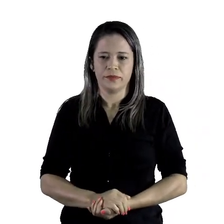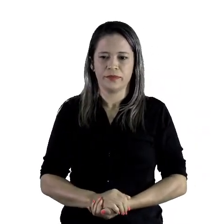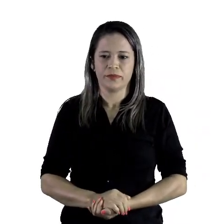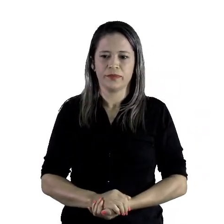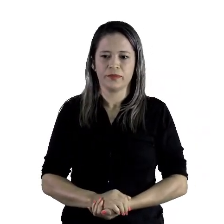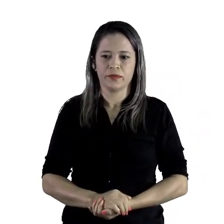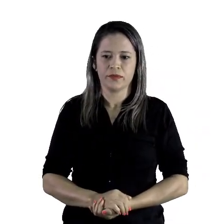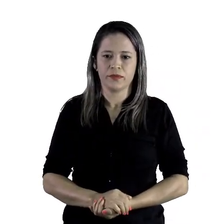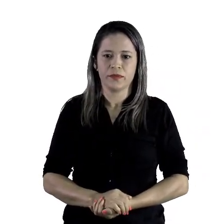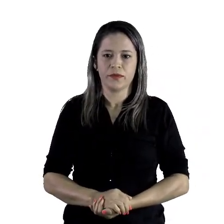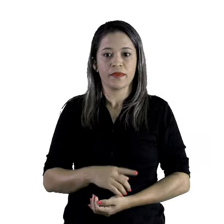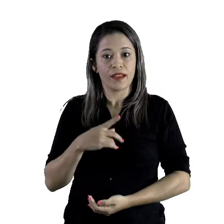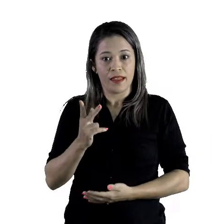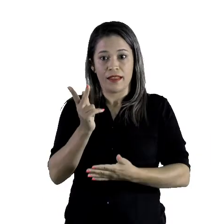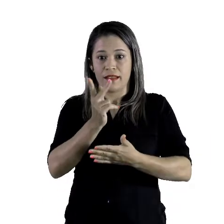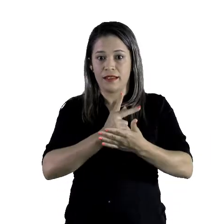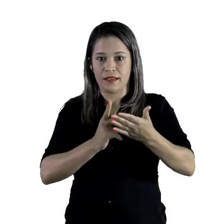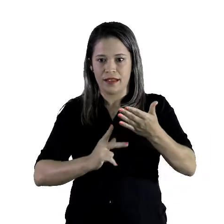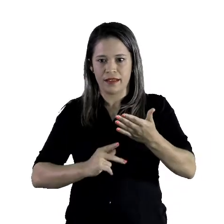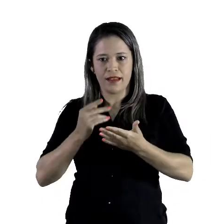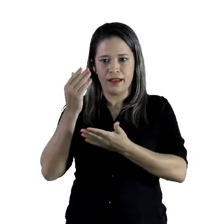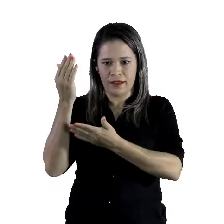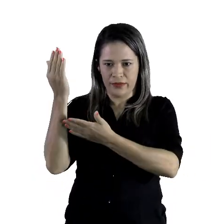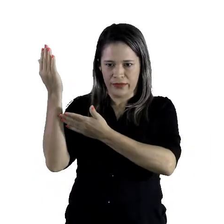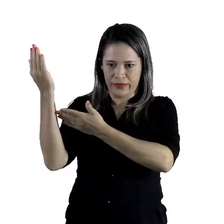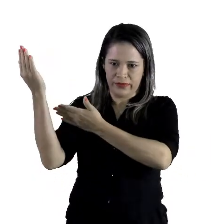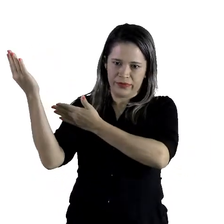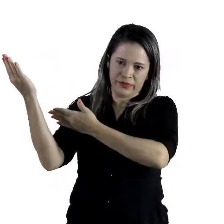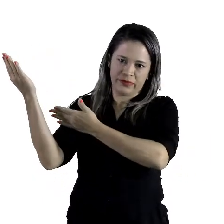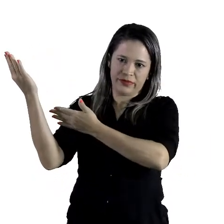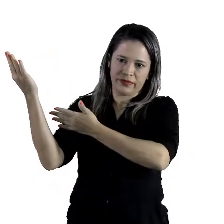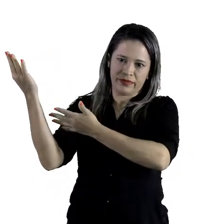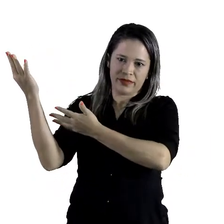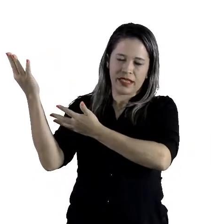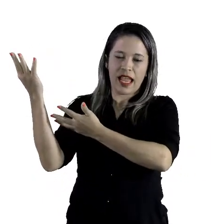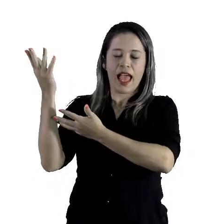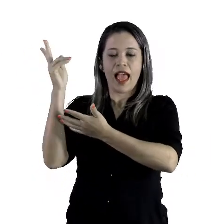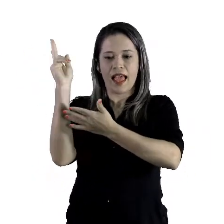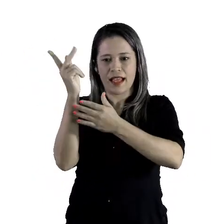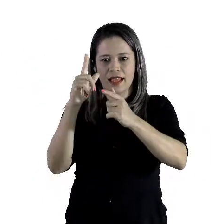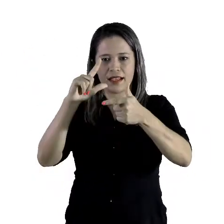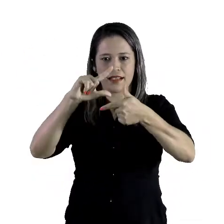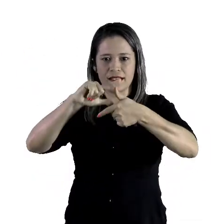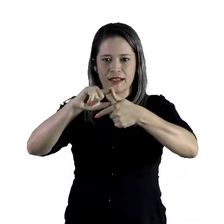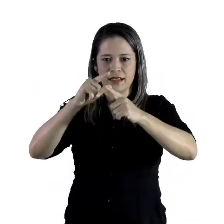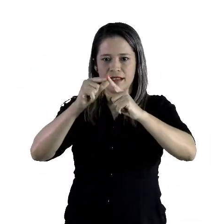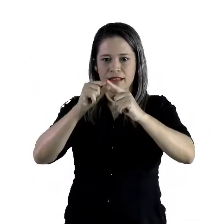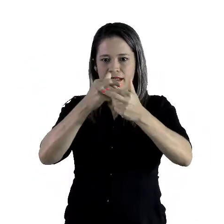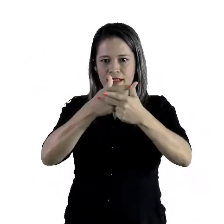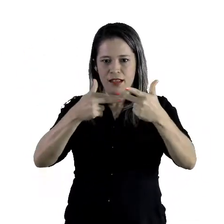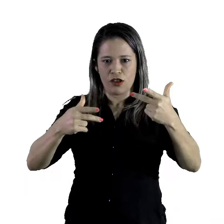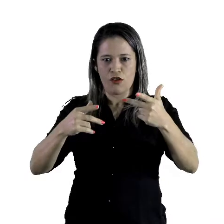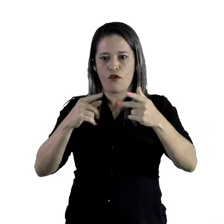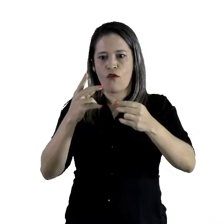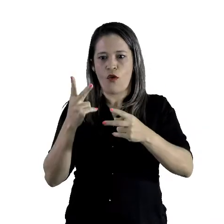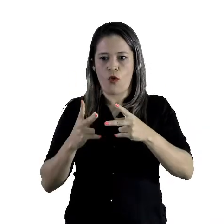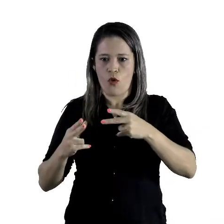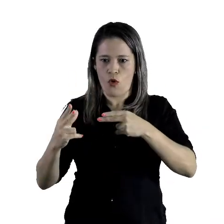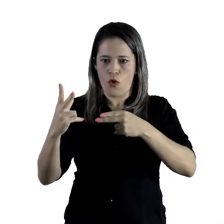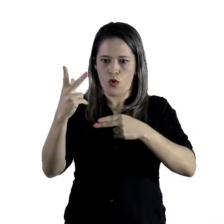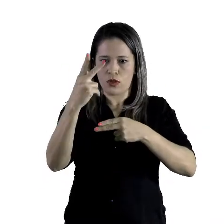No desenho acima, as figuras geométricas foram recortadas e coladas.